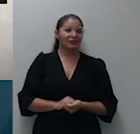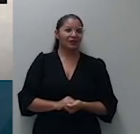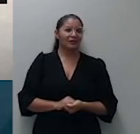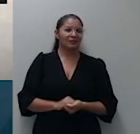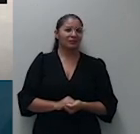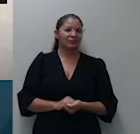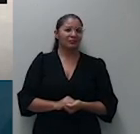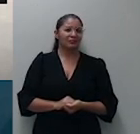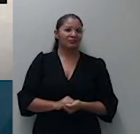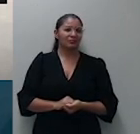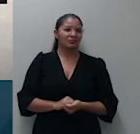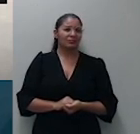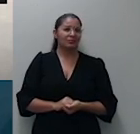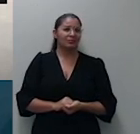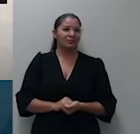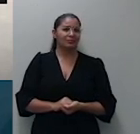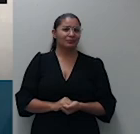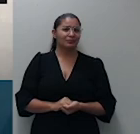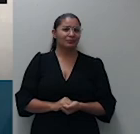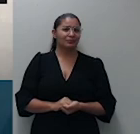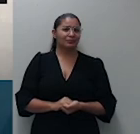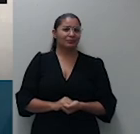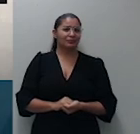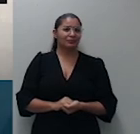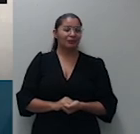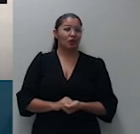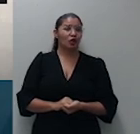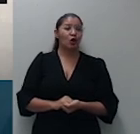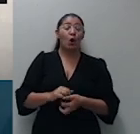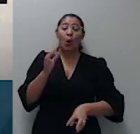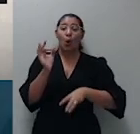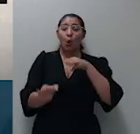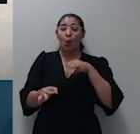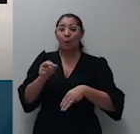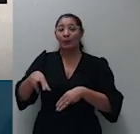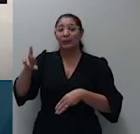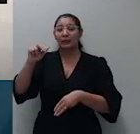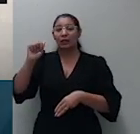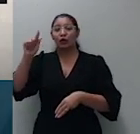o destaque do ministro Raul Araújo para